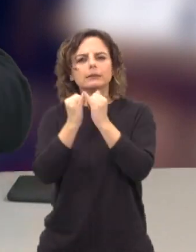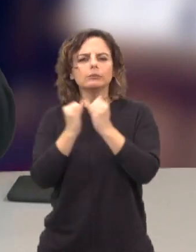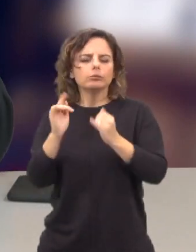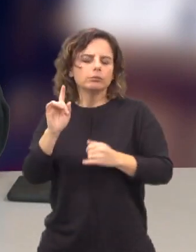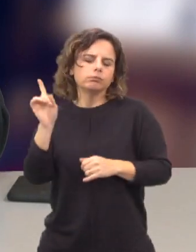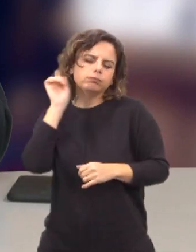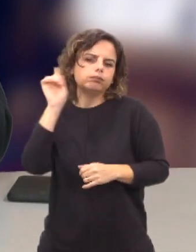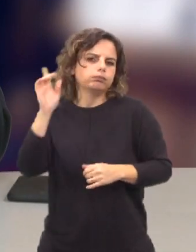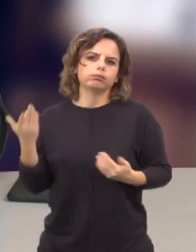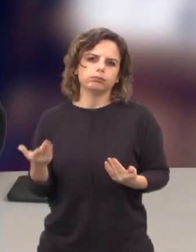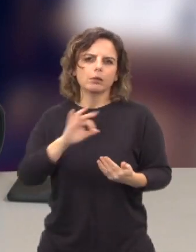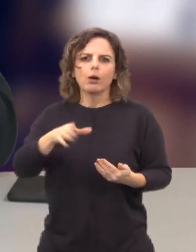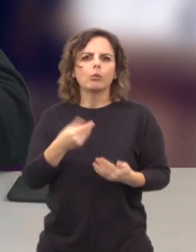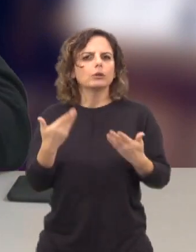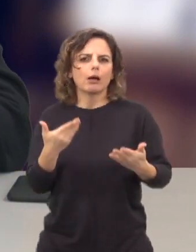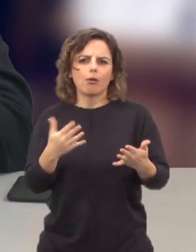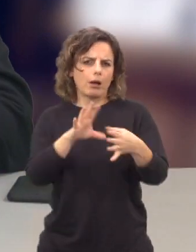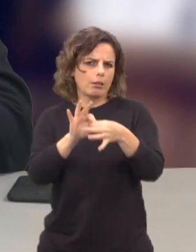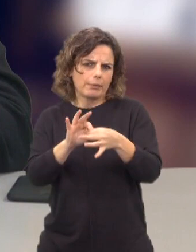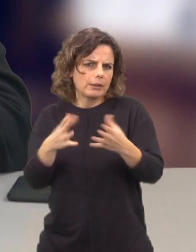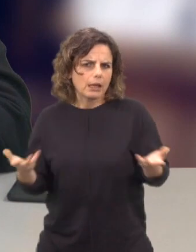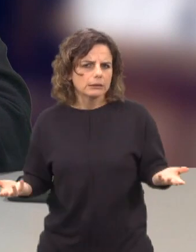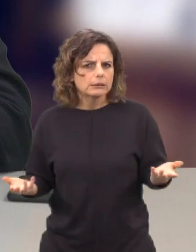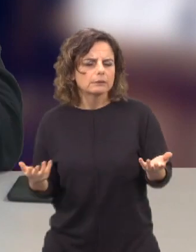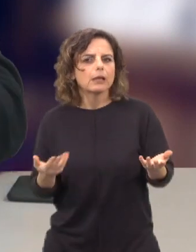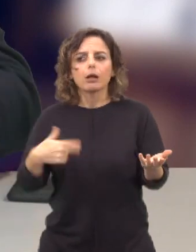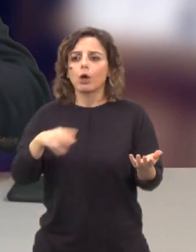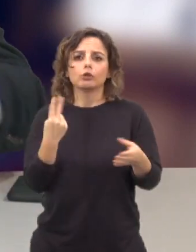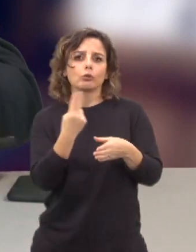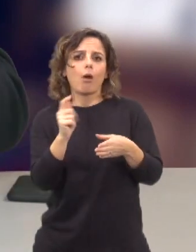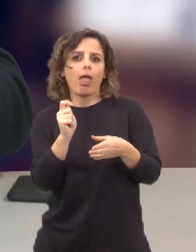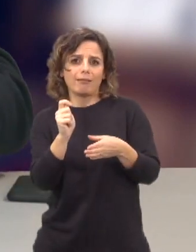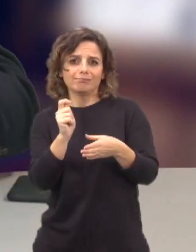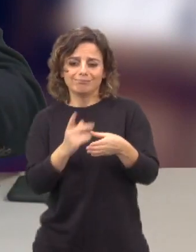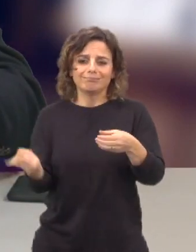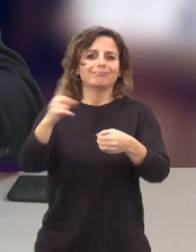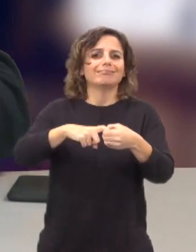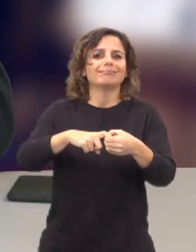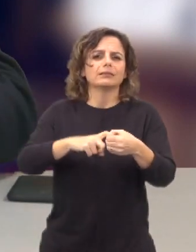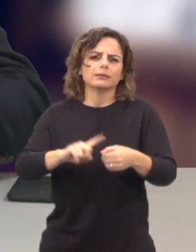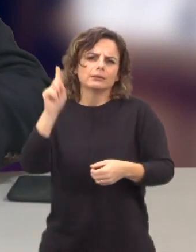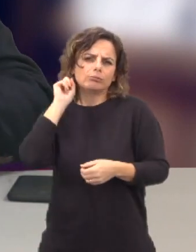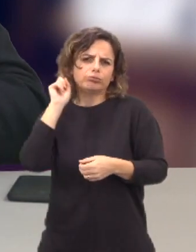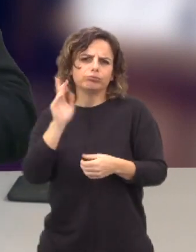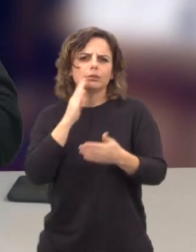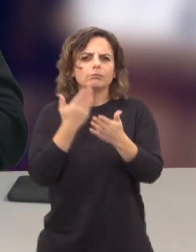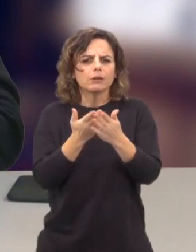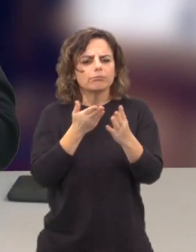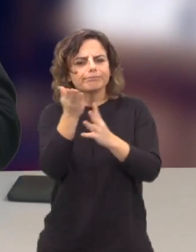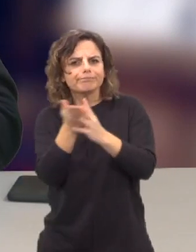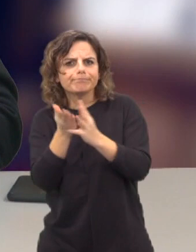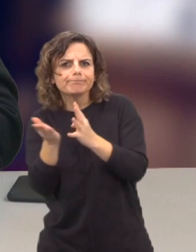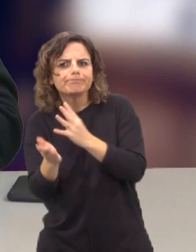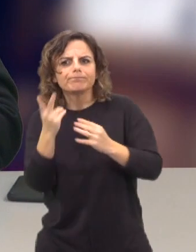importantes. O mundo é hoje muito mais interdependente, nós fazemos parte de uma União Europeia e, portanto, ela é importantíssima para as várias